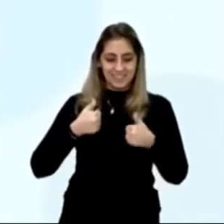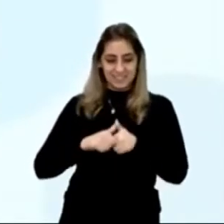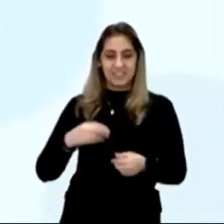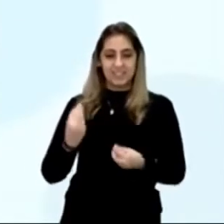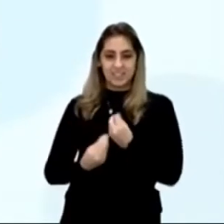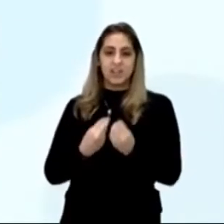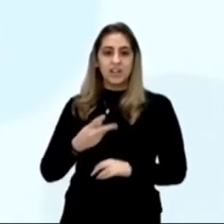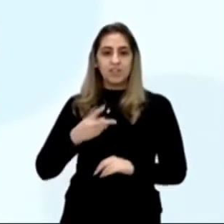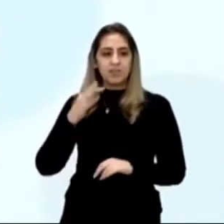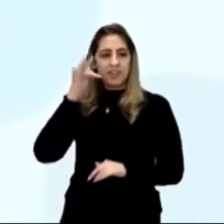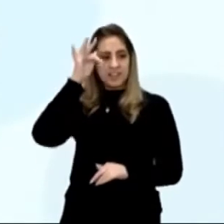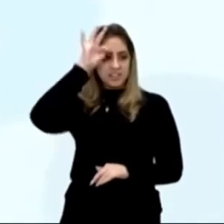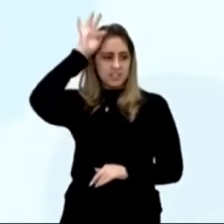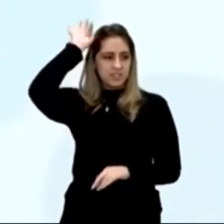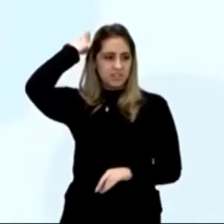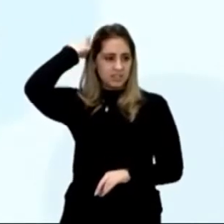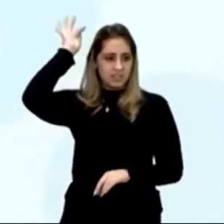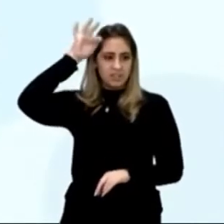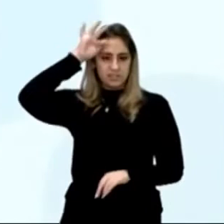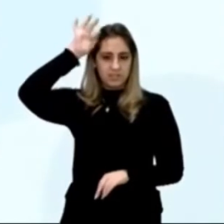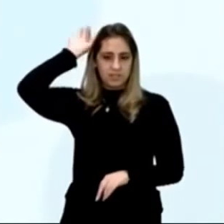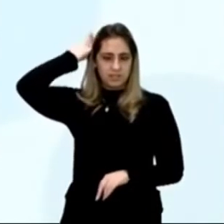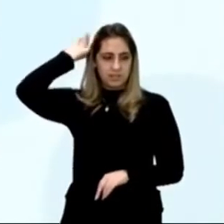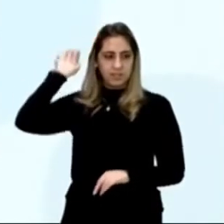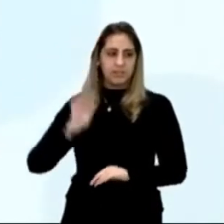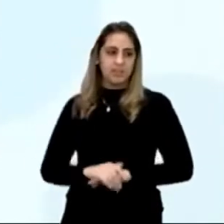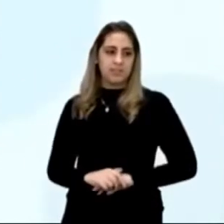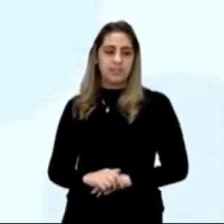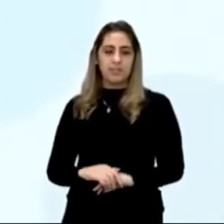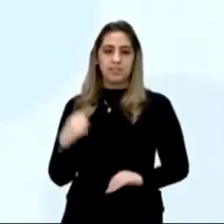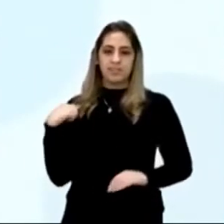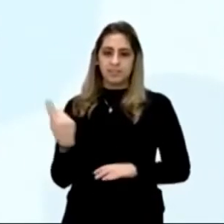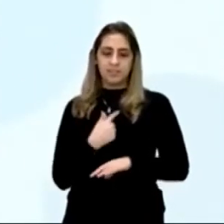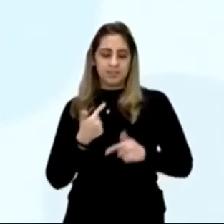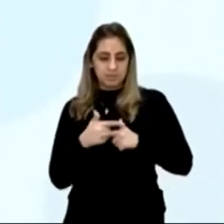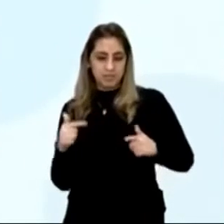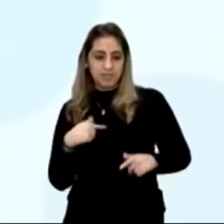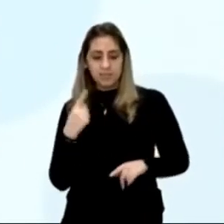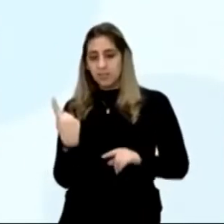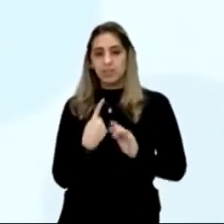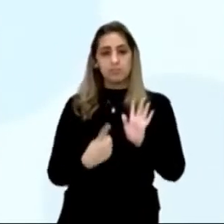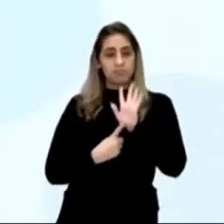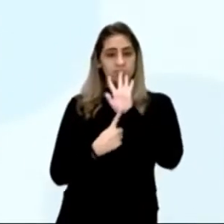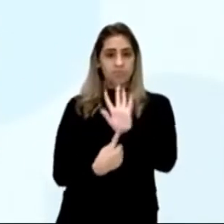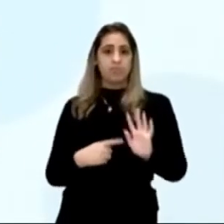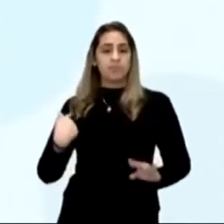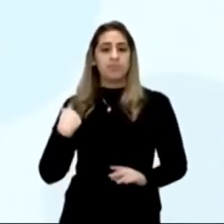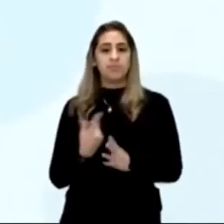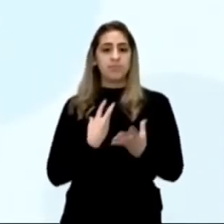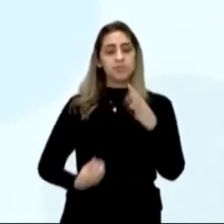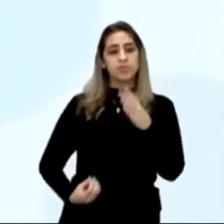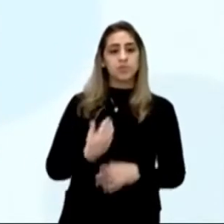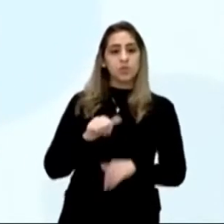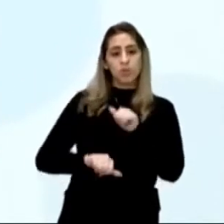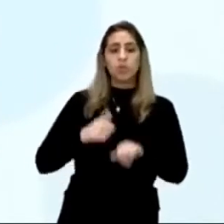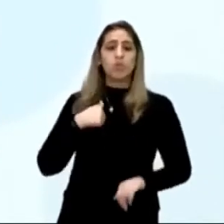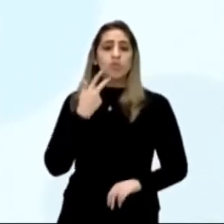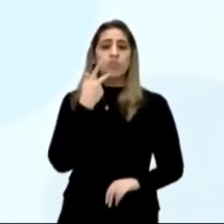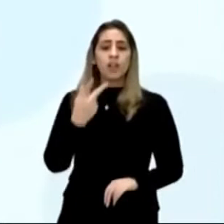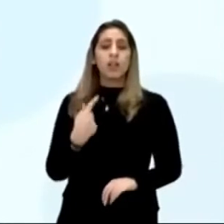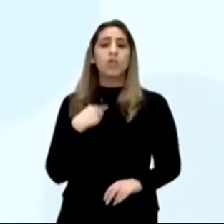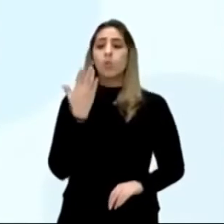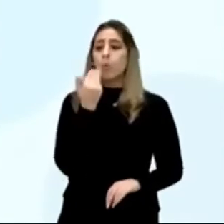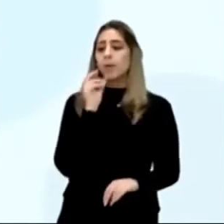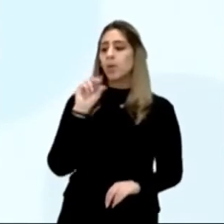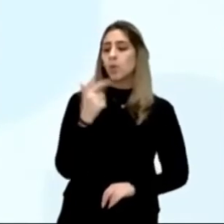feita como rock de xadrez, ali encaixado de tal sorte, que não os molesta, nem os estorva no falar, no comer